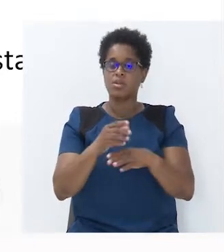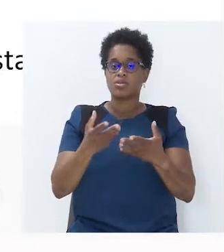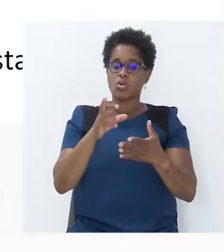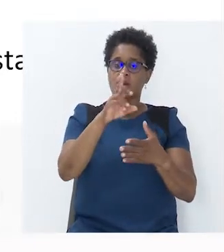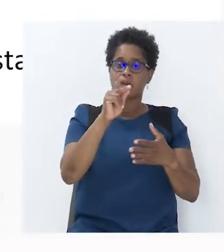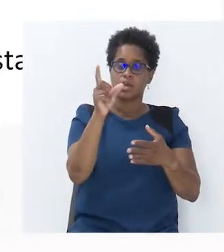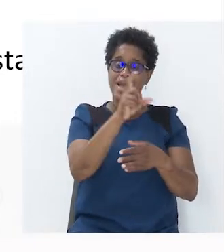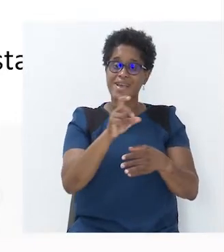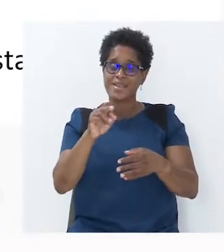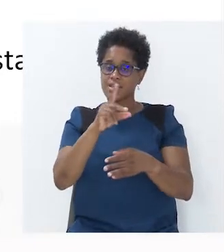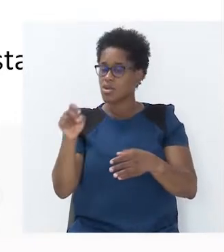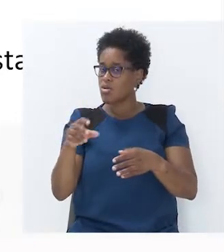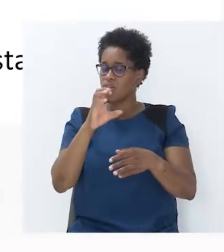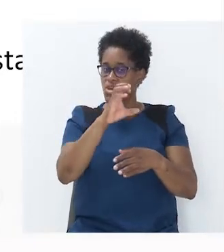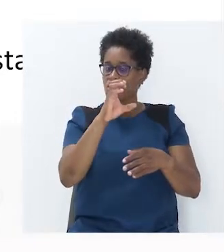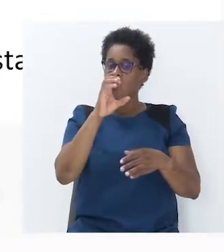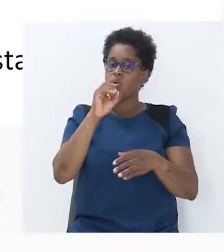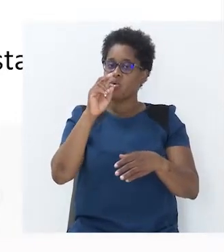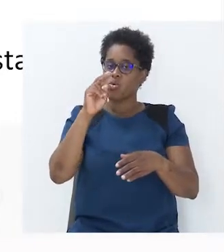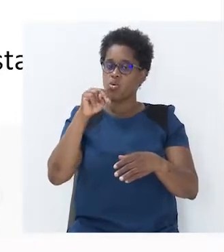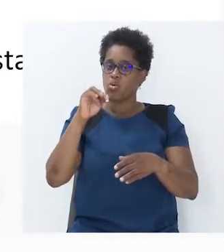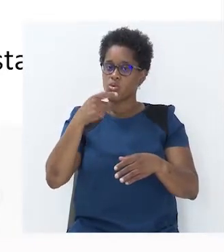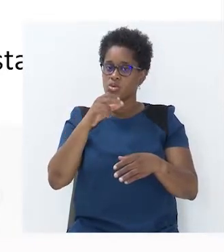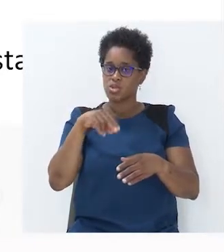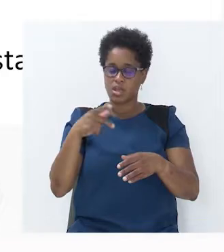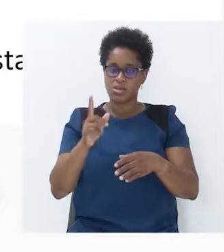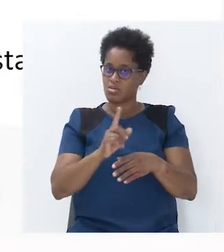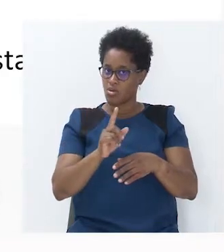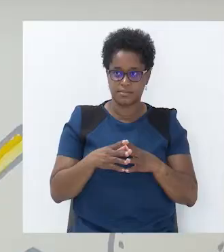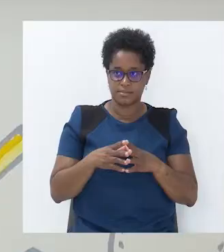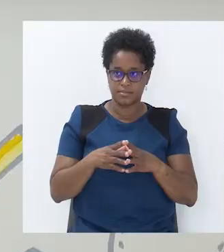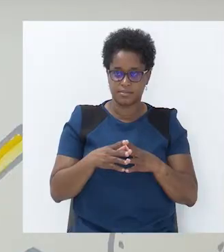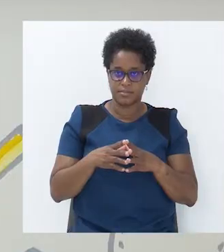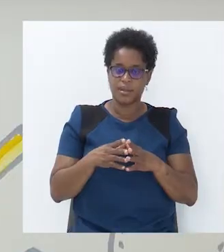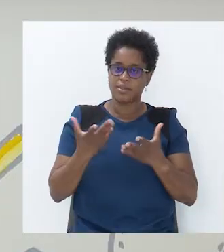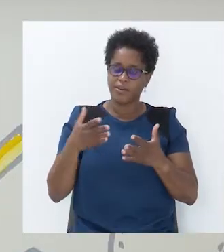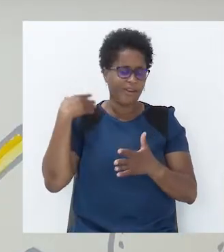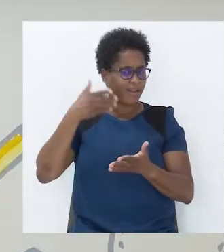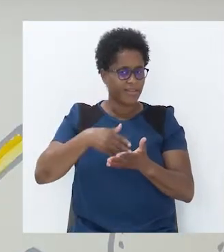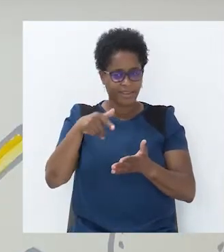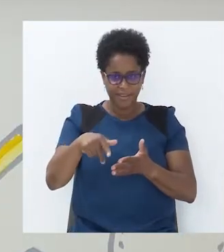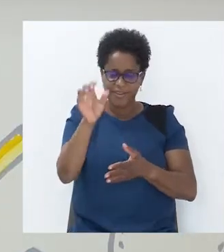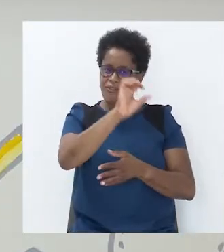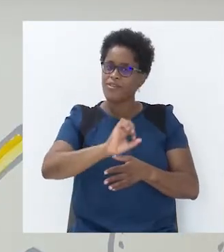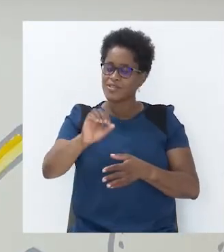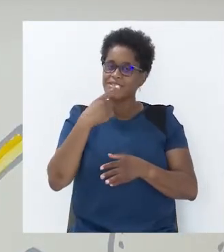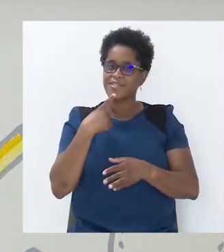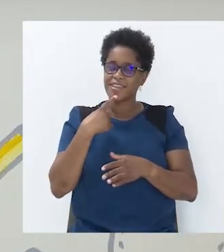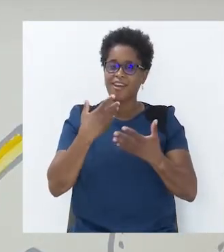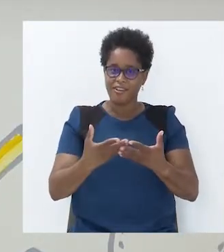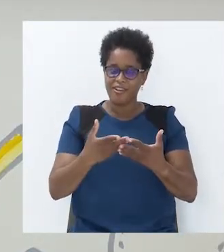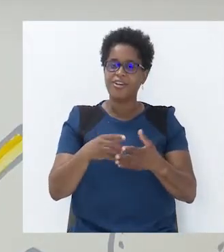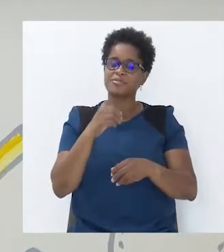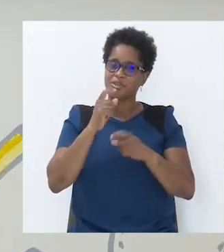razão não é uma constante, ou seja, varia. Percebidos? Até aqui estão a perceber? Vamos agora